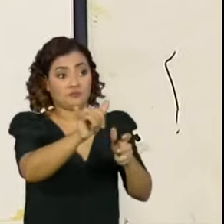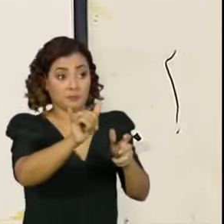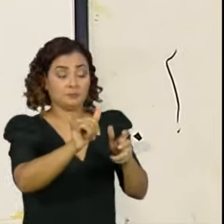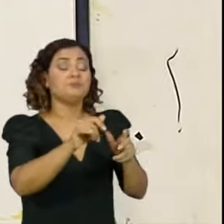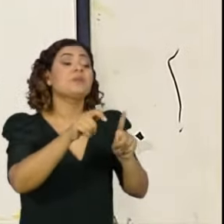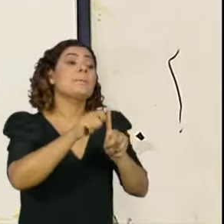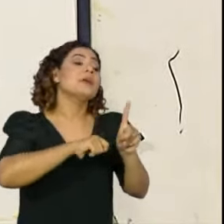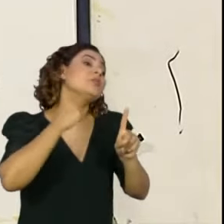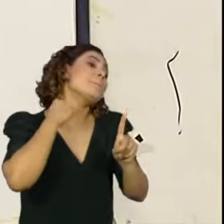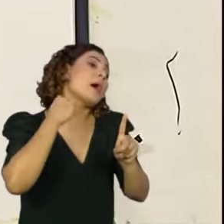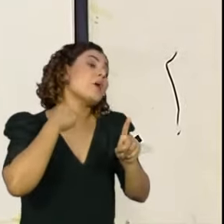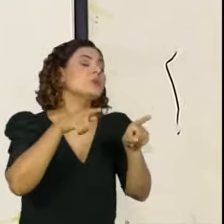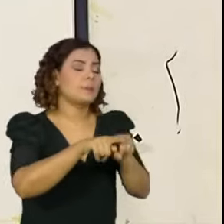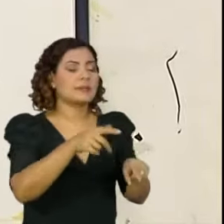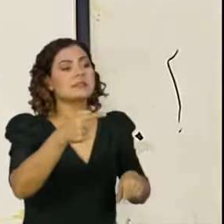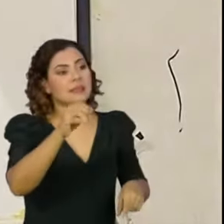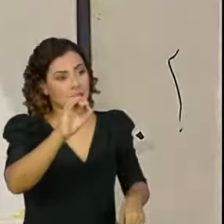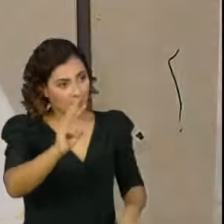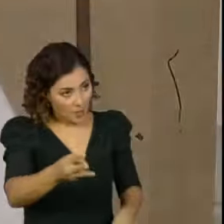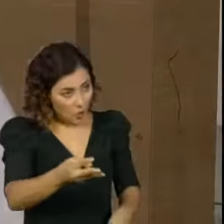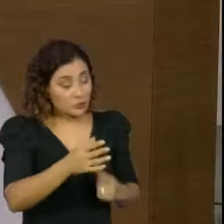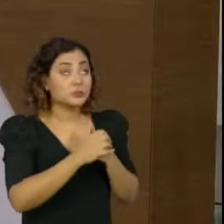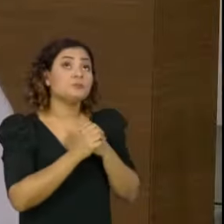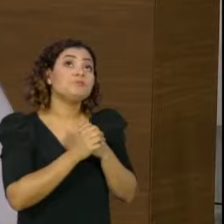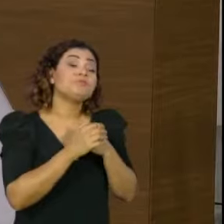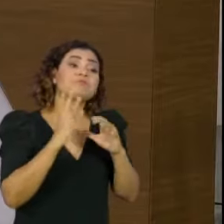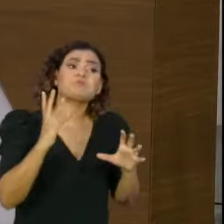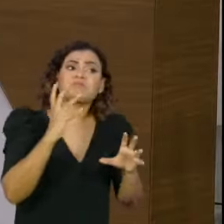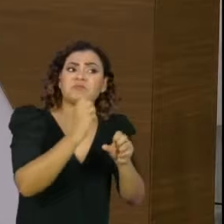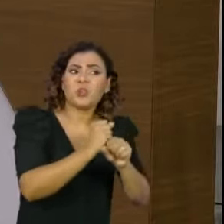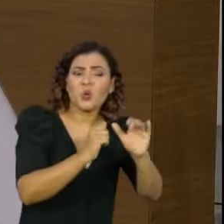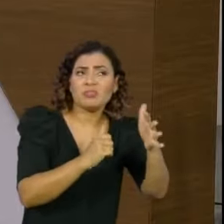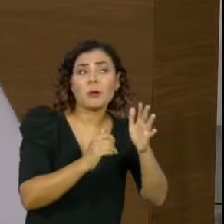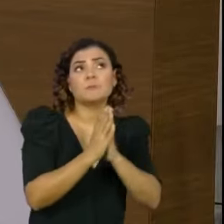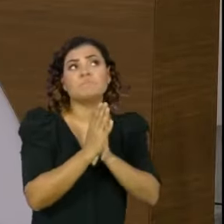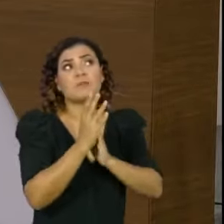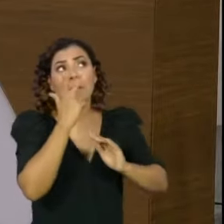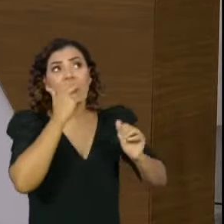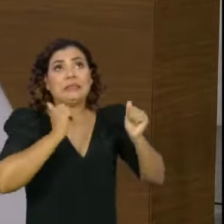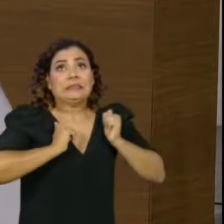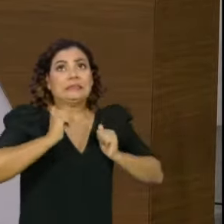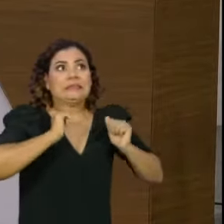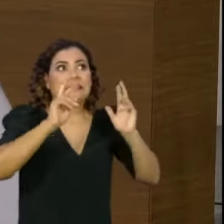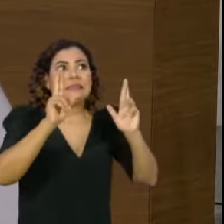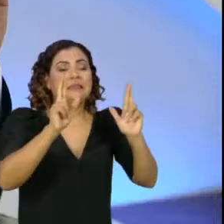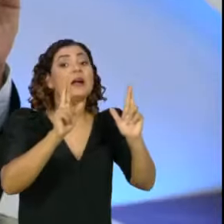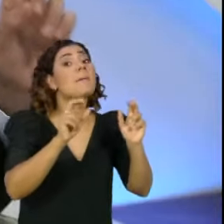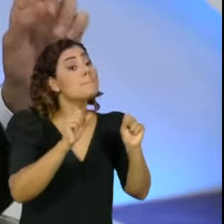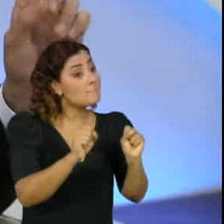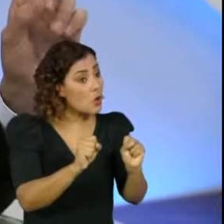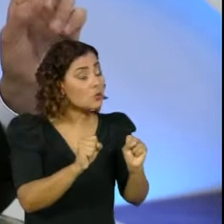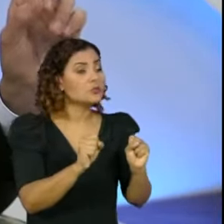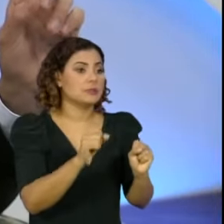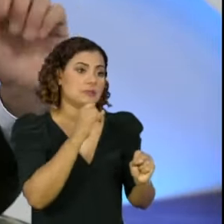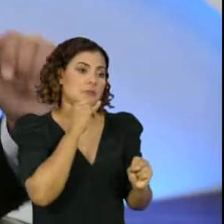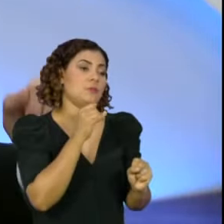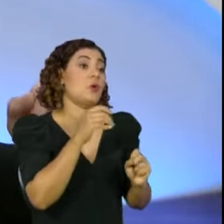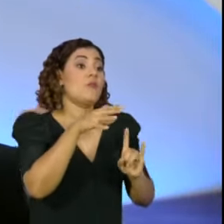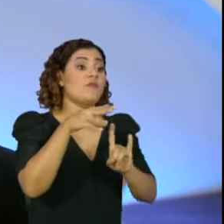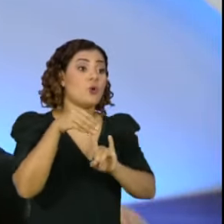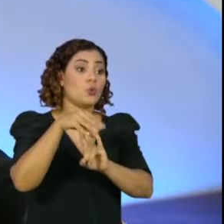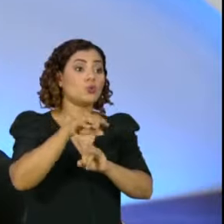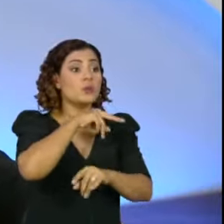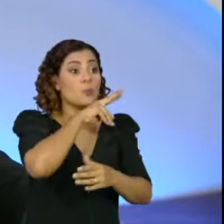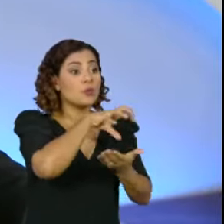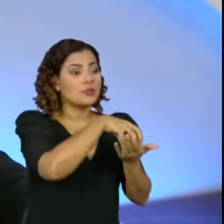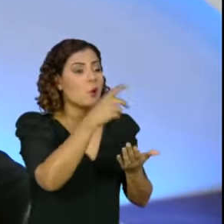e em maio também mais 70 milhões de doses, o que nos dá um otimismo para que pode haver, só por parte do Fiocruz e